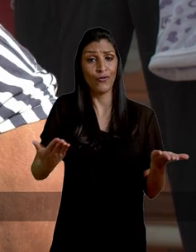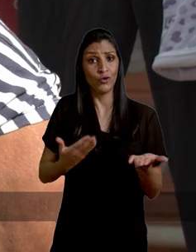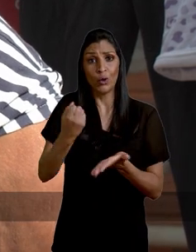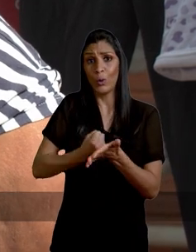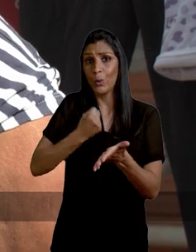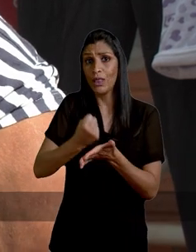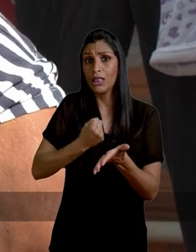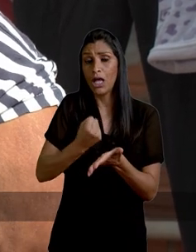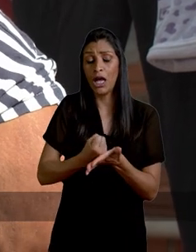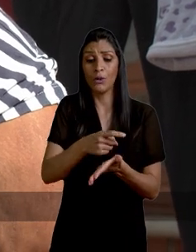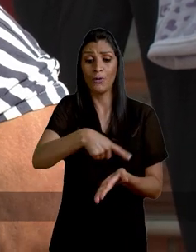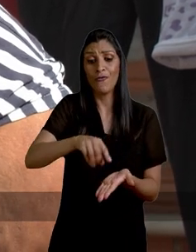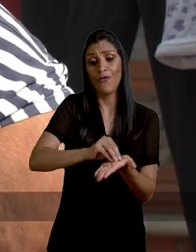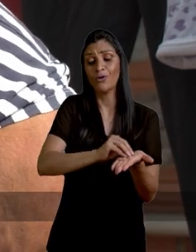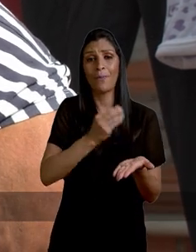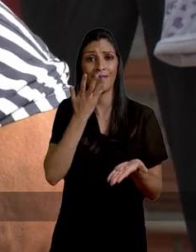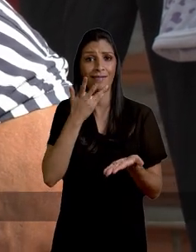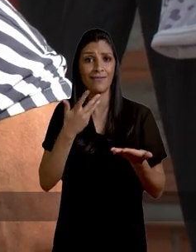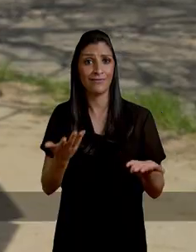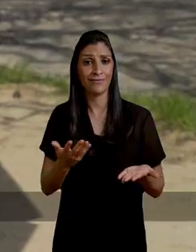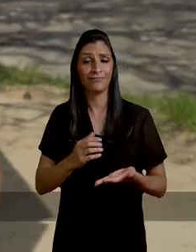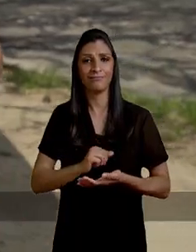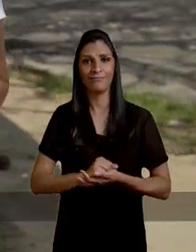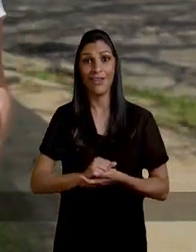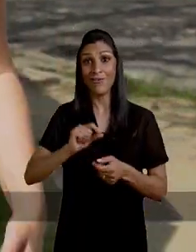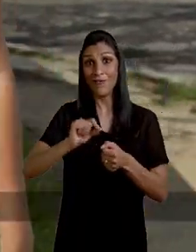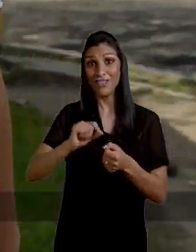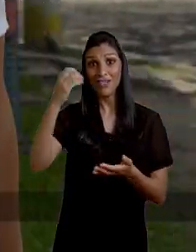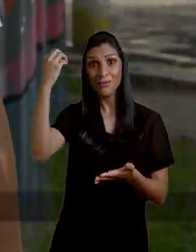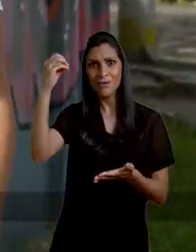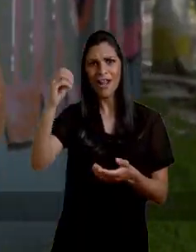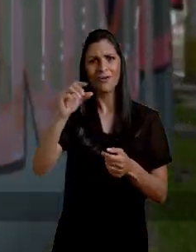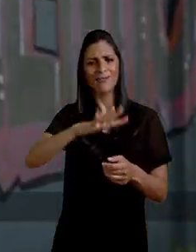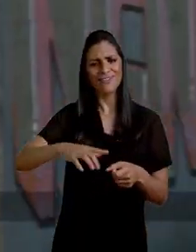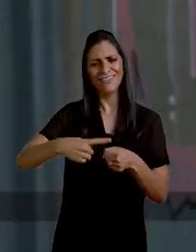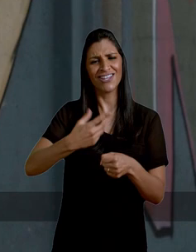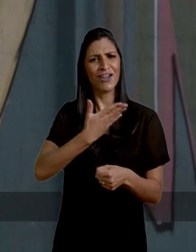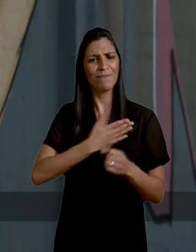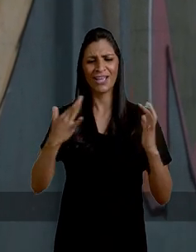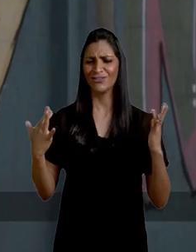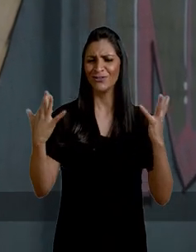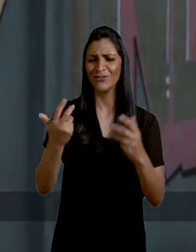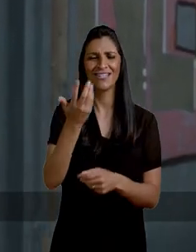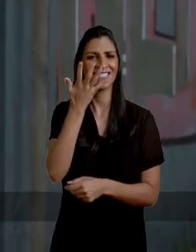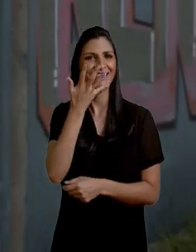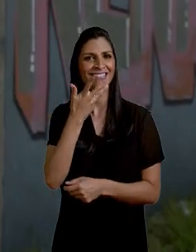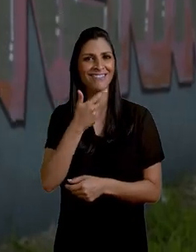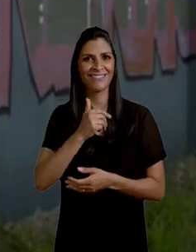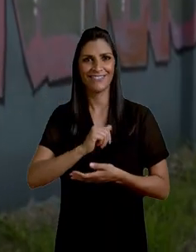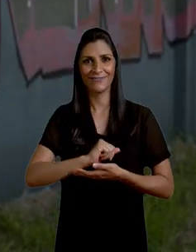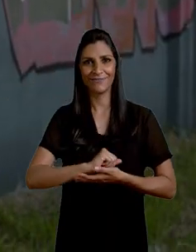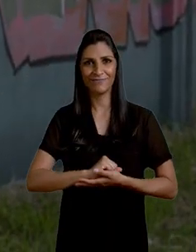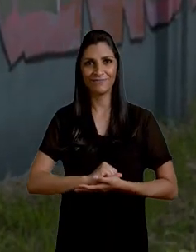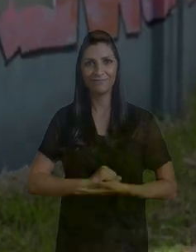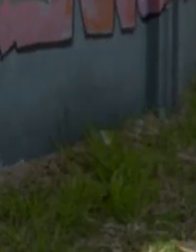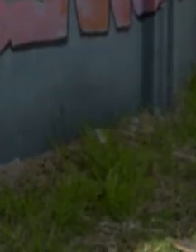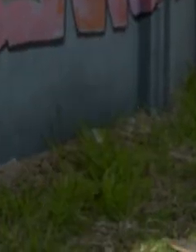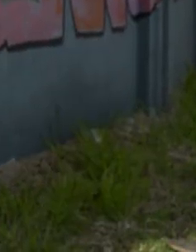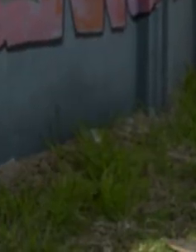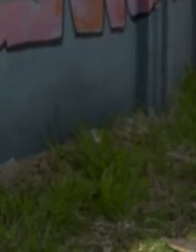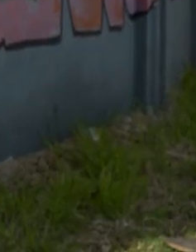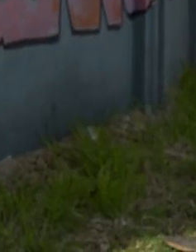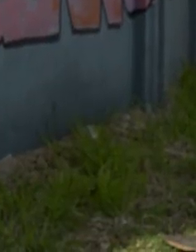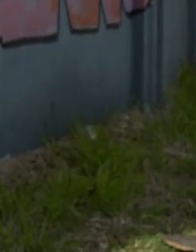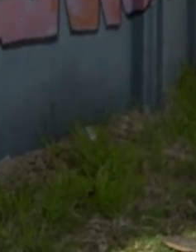vive hoje, lutando para não faltar para as crianças. Vamos fazer de Porto Alegre uma cidade amiga de todas as crianças. Obrigado. Obrigado. Obrigado.